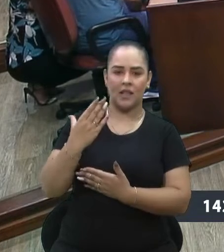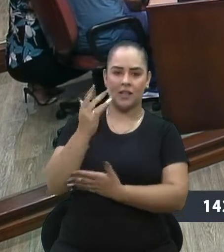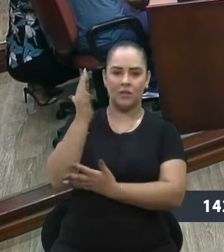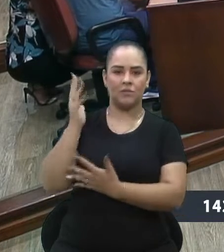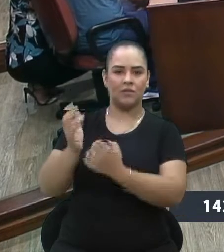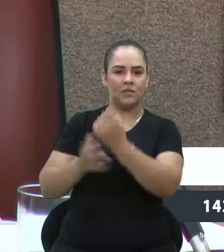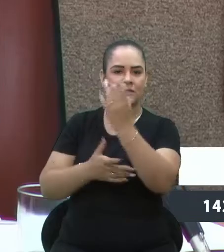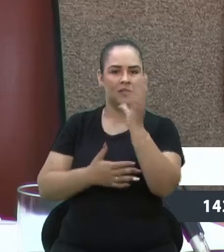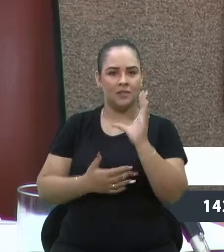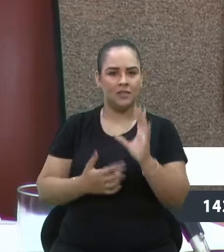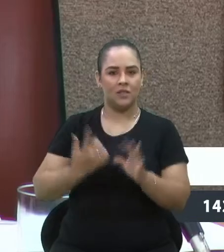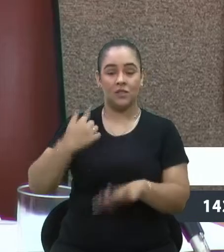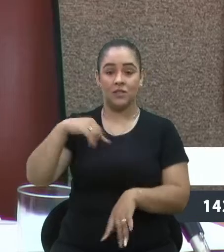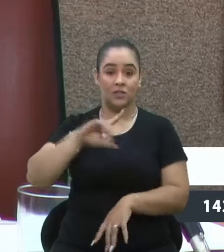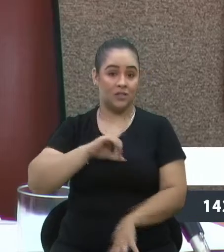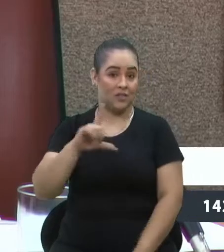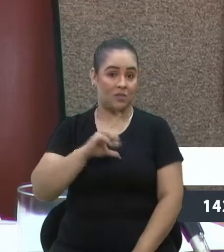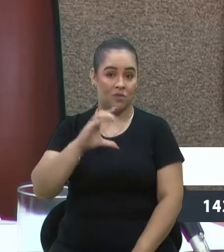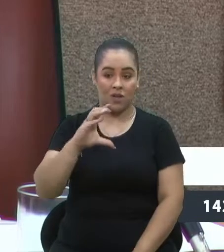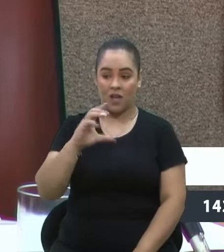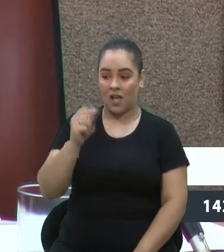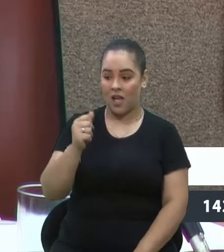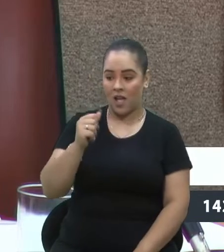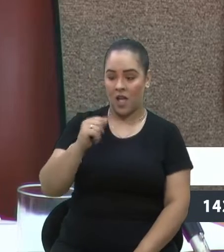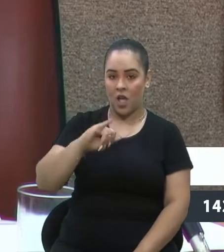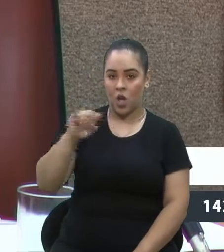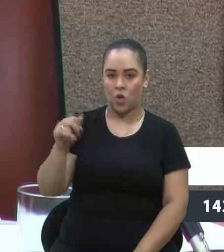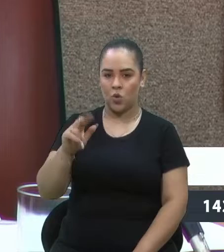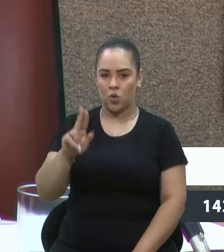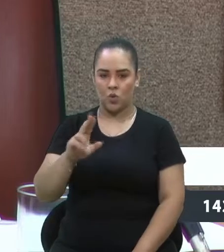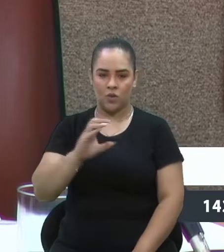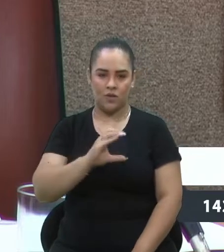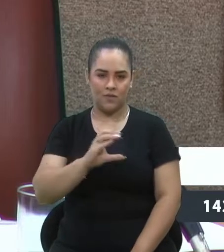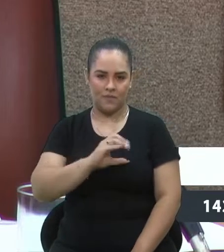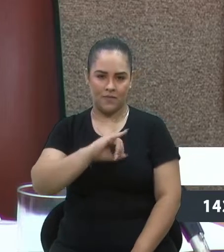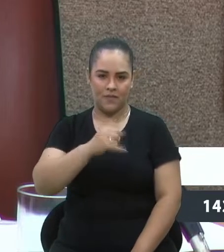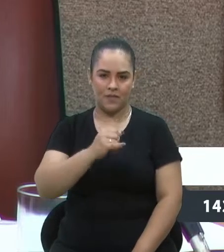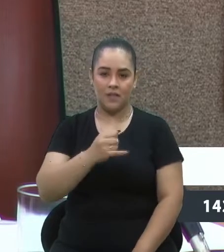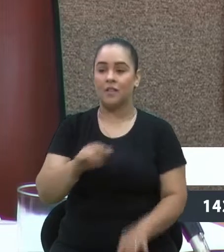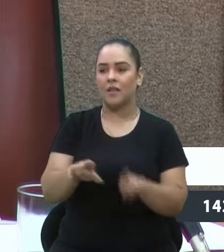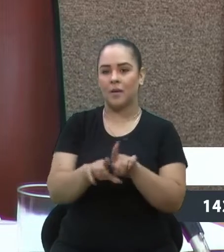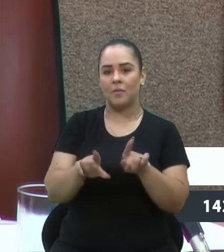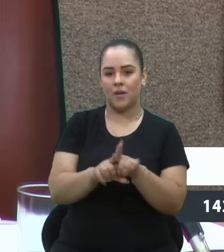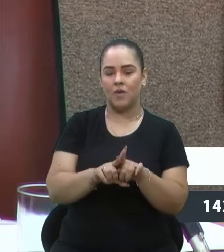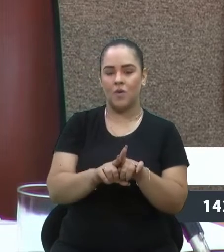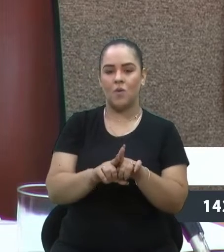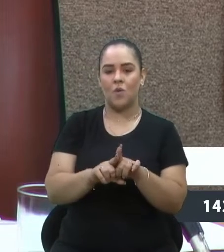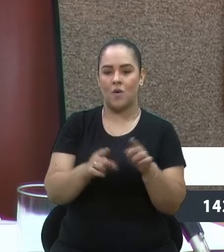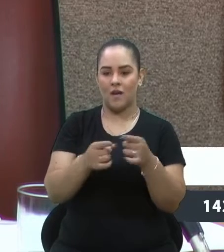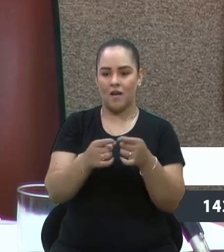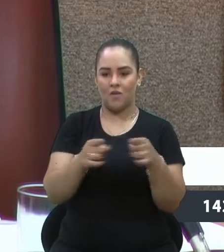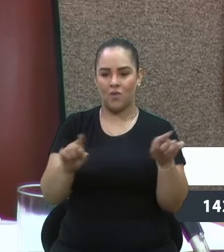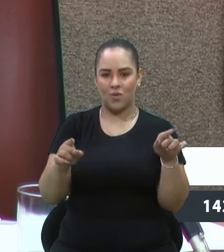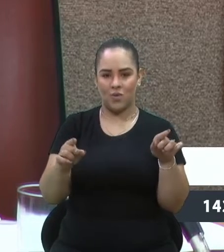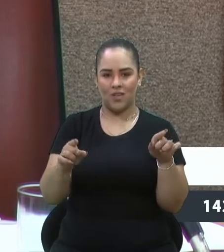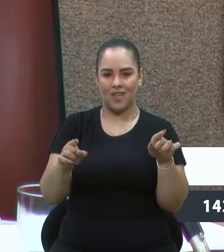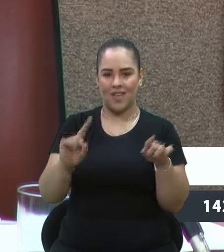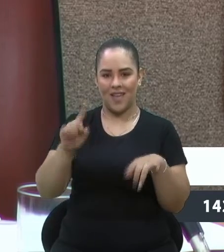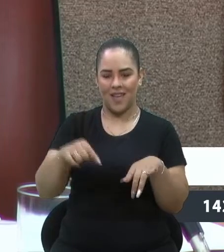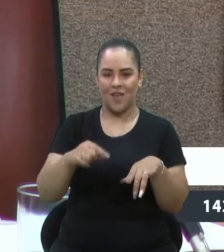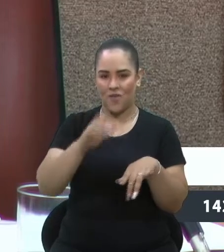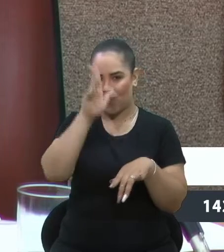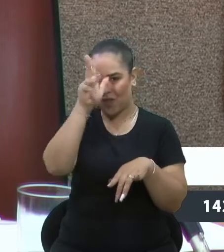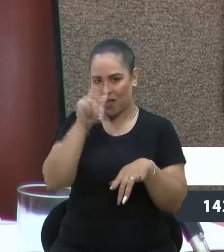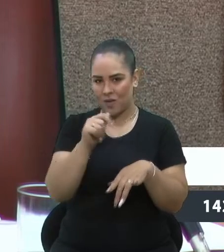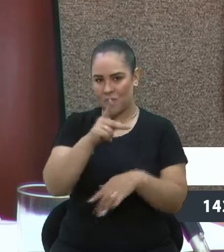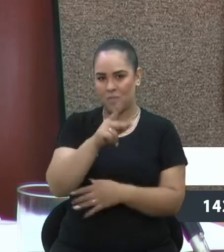Nós temos o clássico Caju, já instituído. Temos o Galeta ao Primo Canto, que é uma referência da cidade também. Então, eu tenho certeza que a senhora